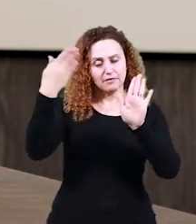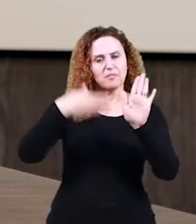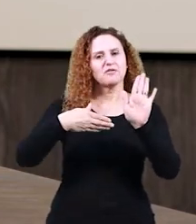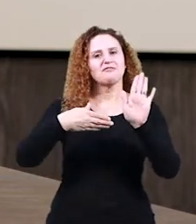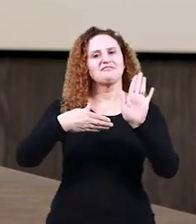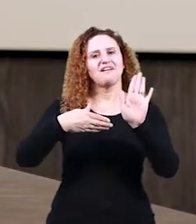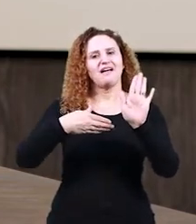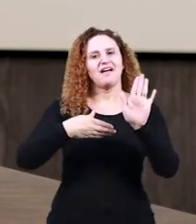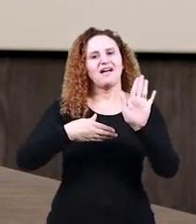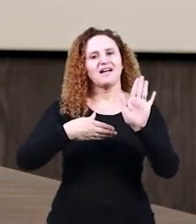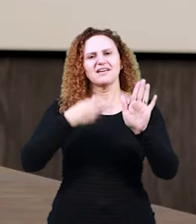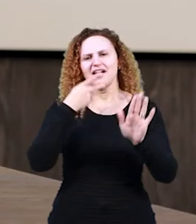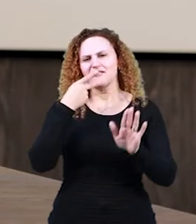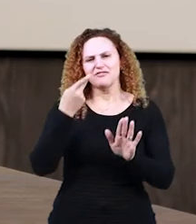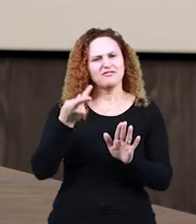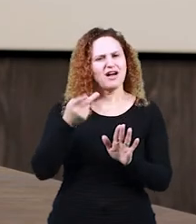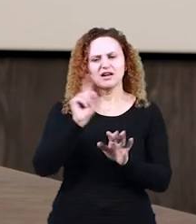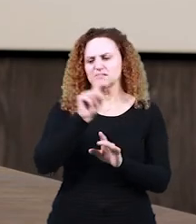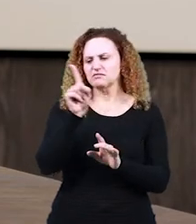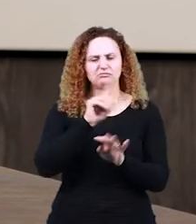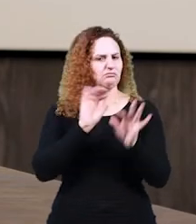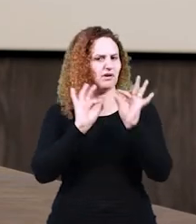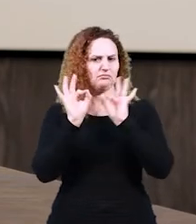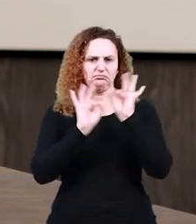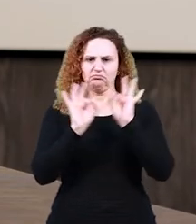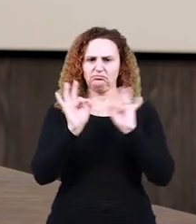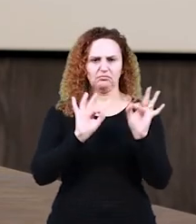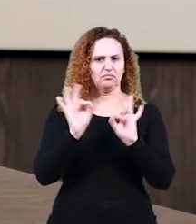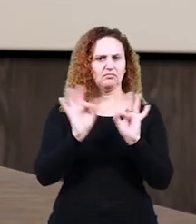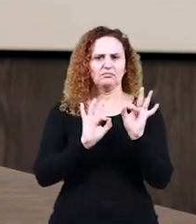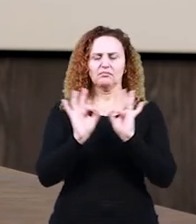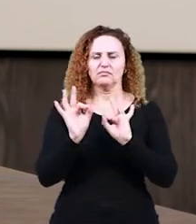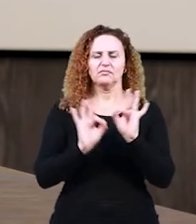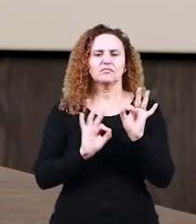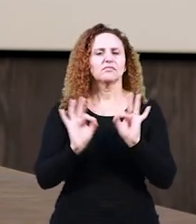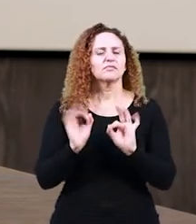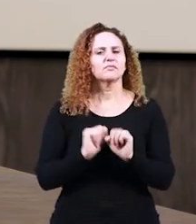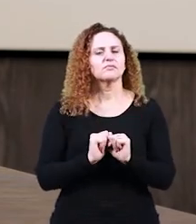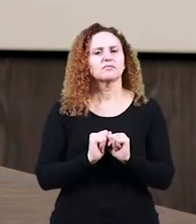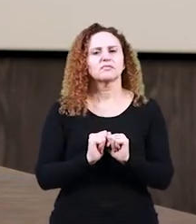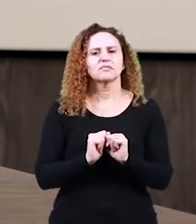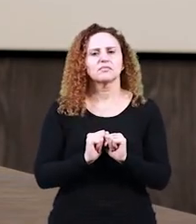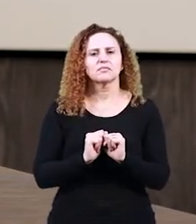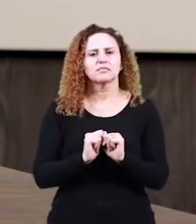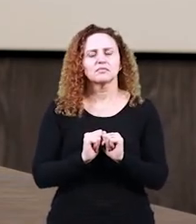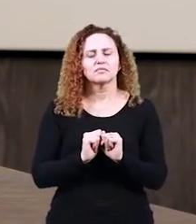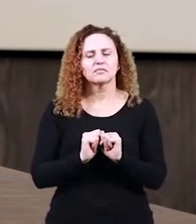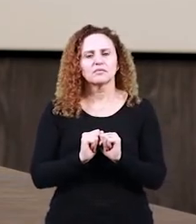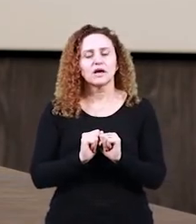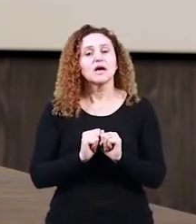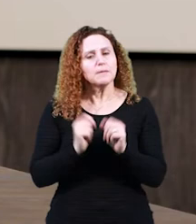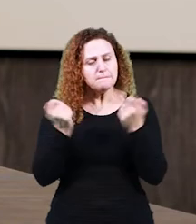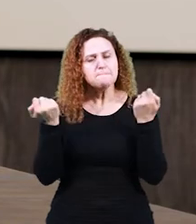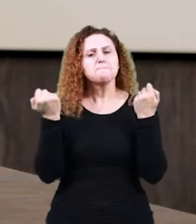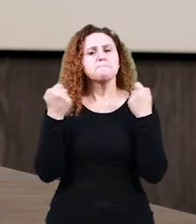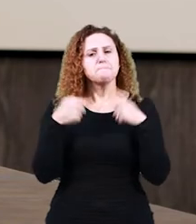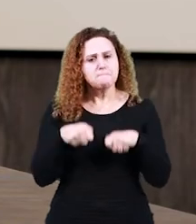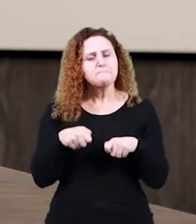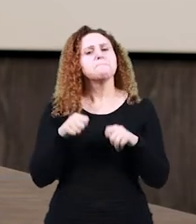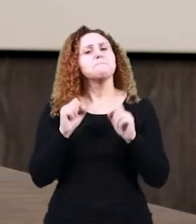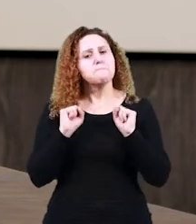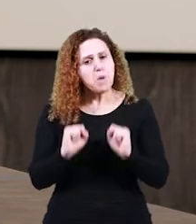a fala não é caótica e nem é desestruturada, nem é possível